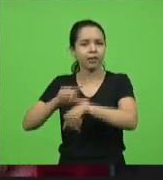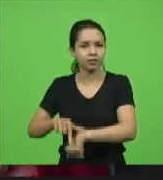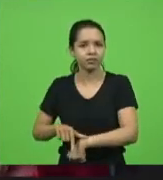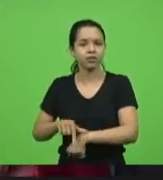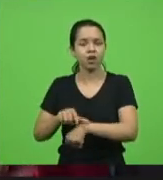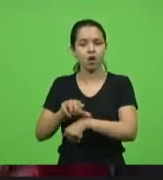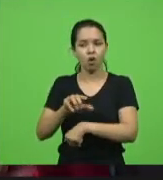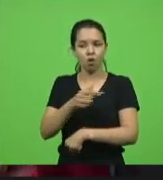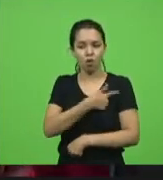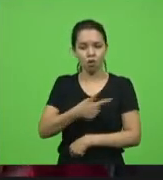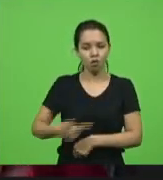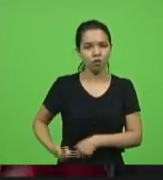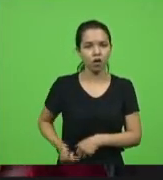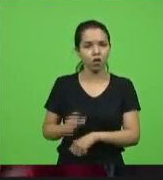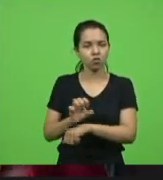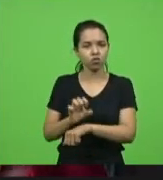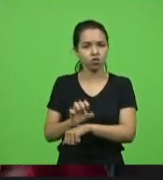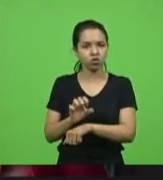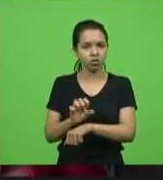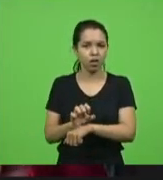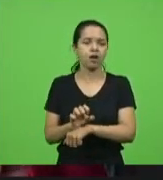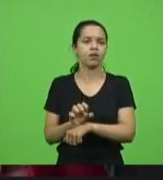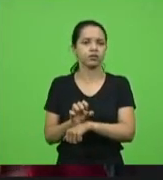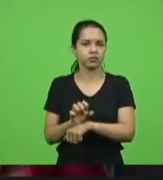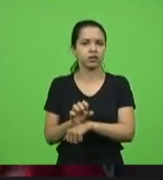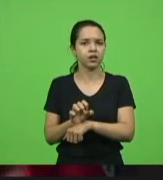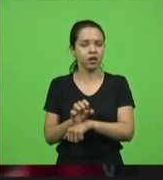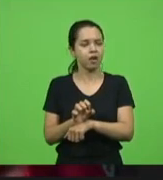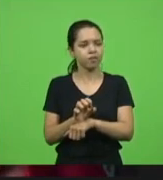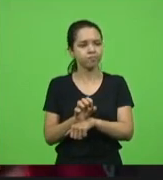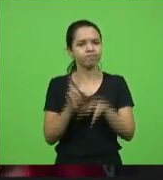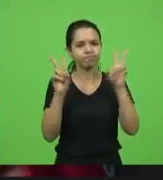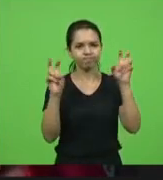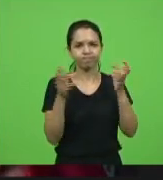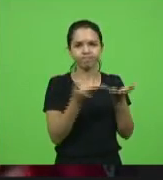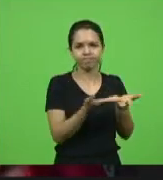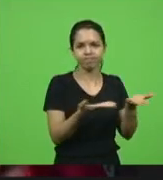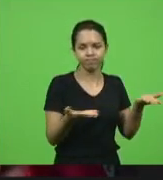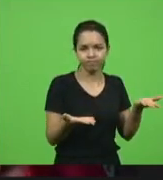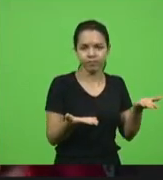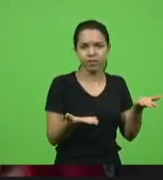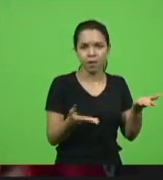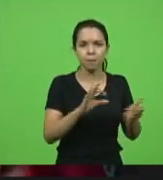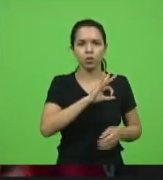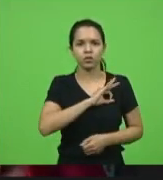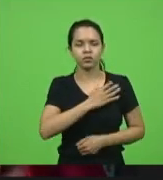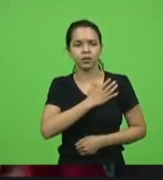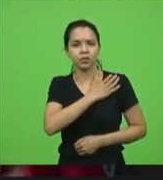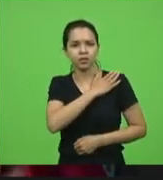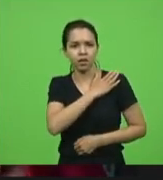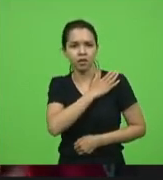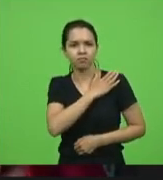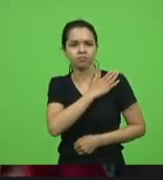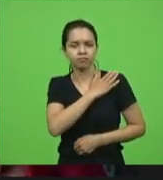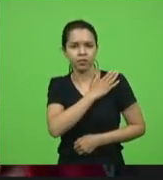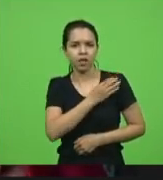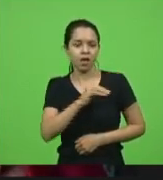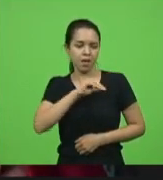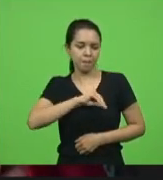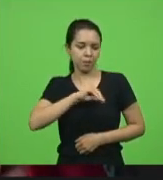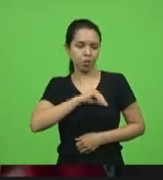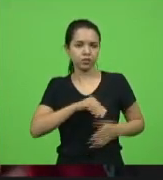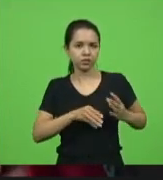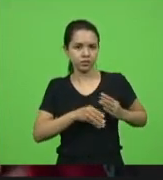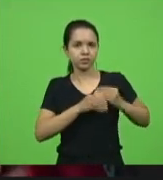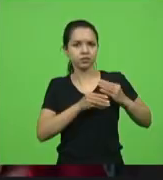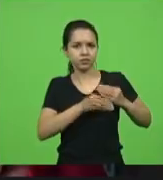da Polícia Militar, sobretudo, fazer a reposição salarial. Nós estamos cobrando,